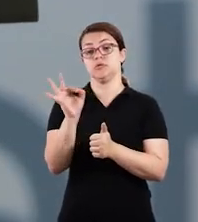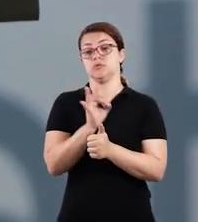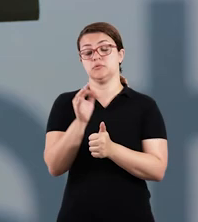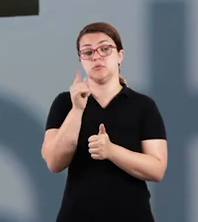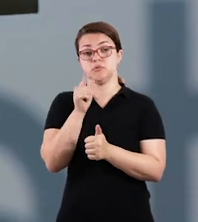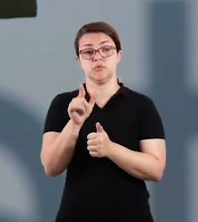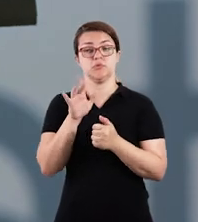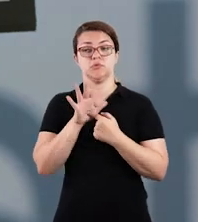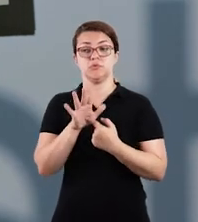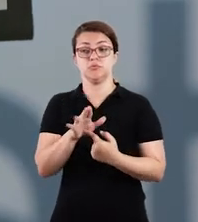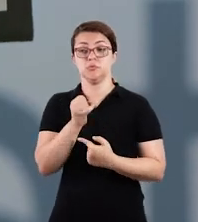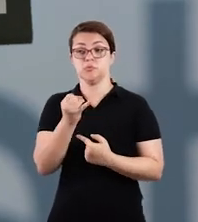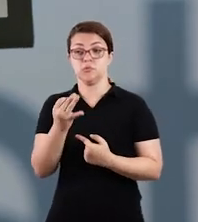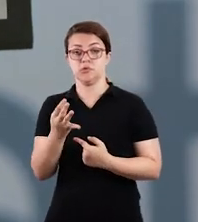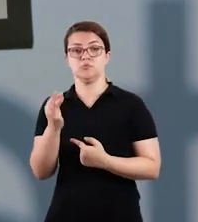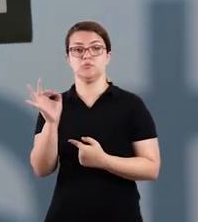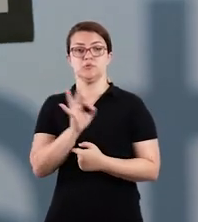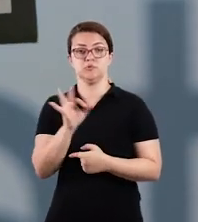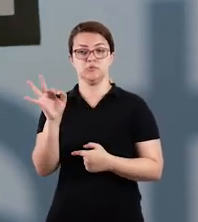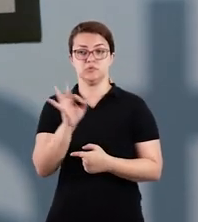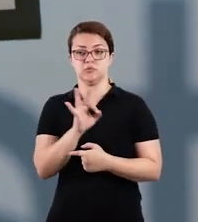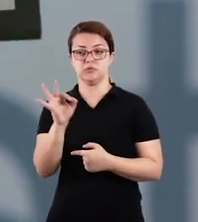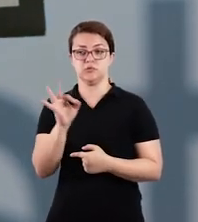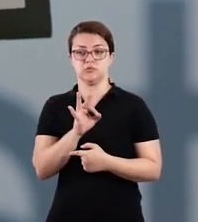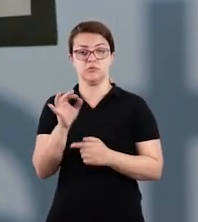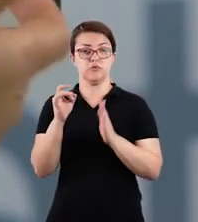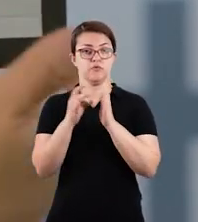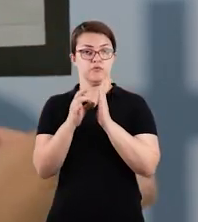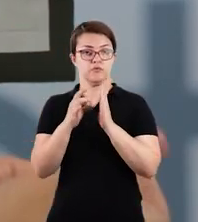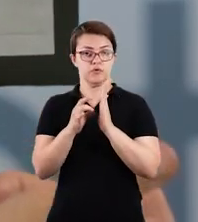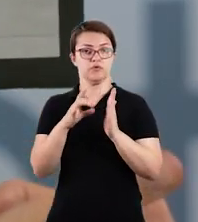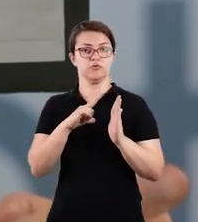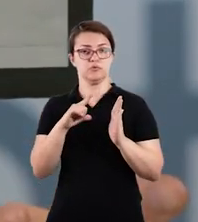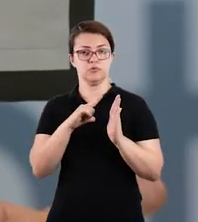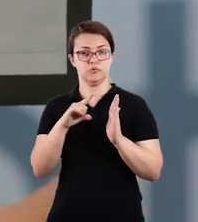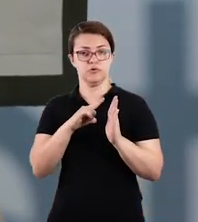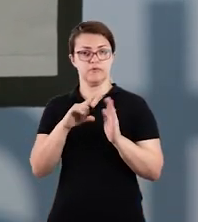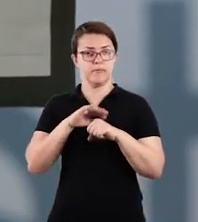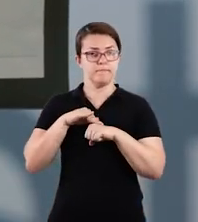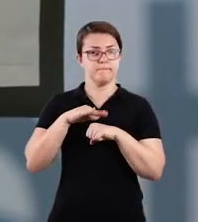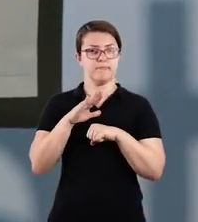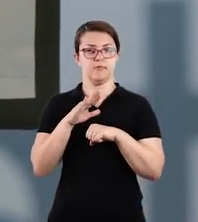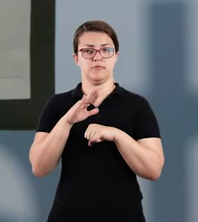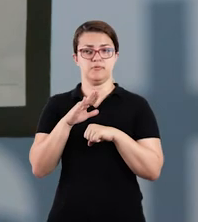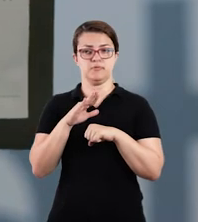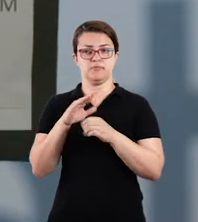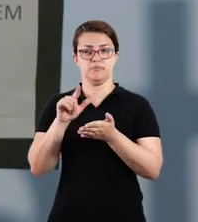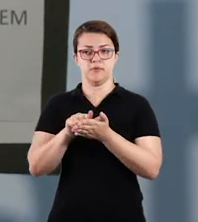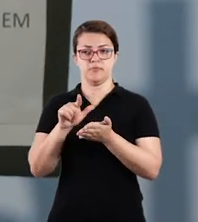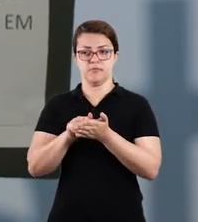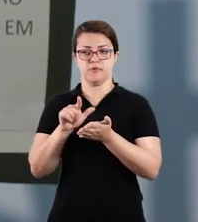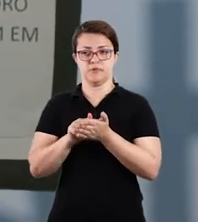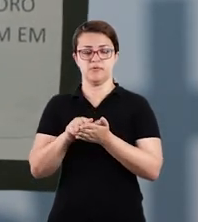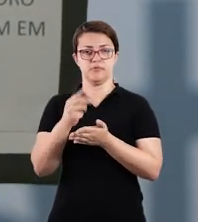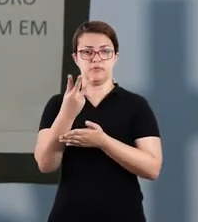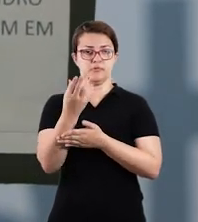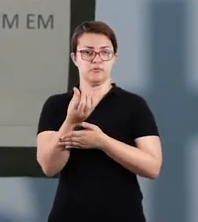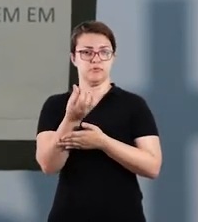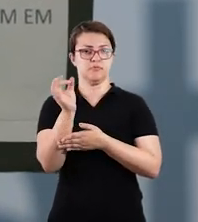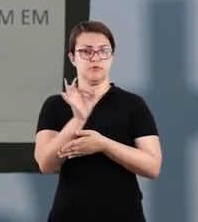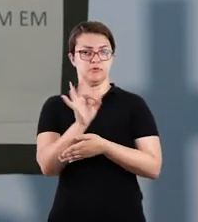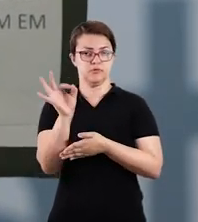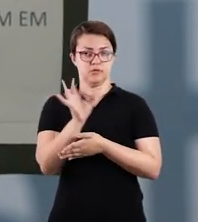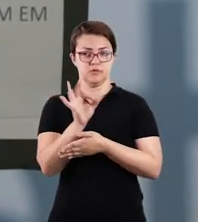E esse aqui, quantos porcentos o vidro teve a mais de reciclagem em relação ao papel? Então, o papel teve